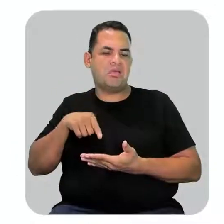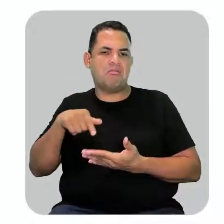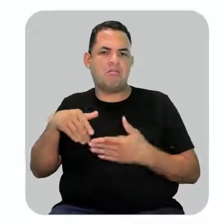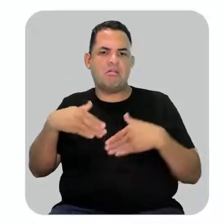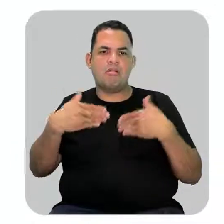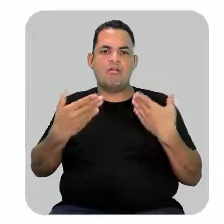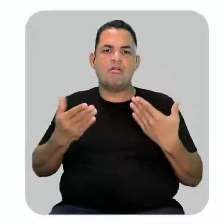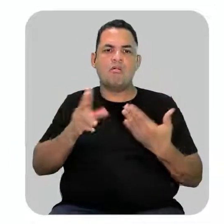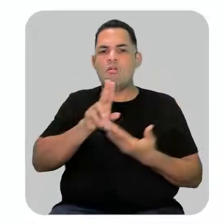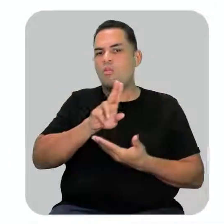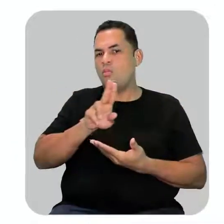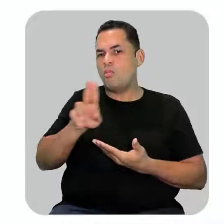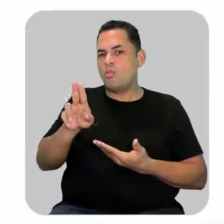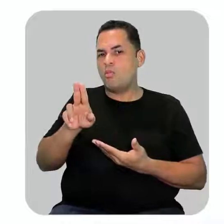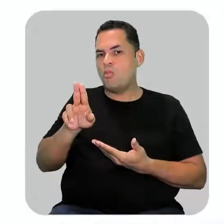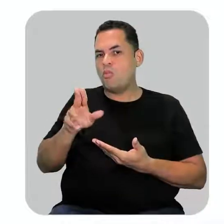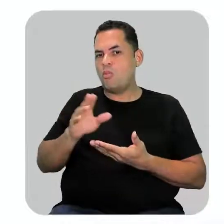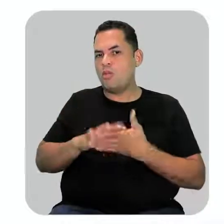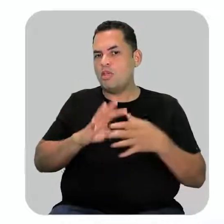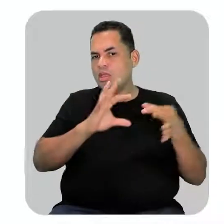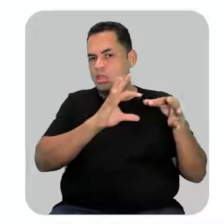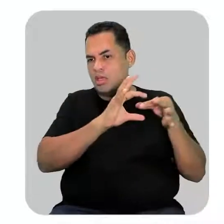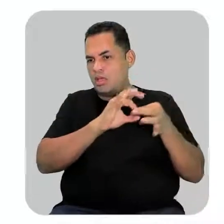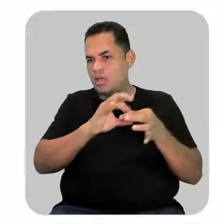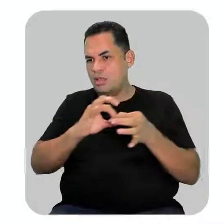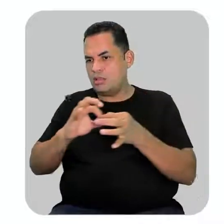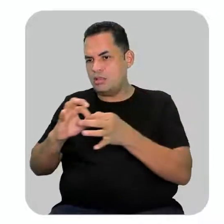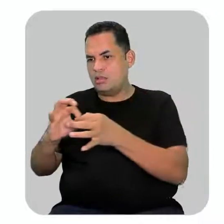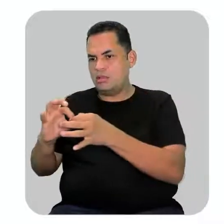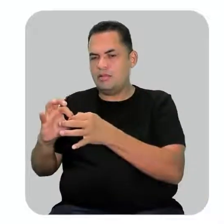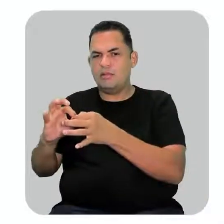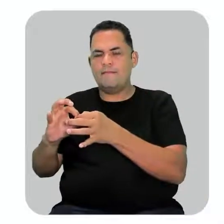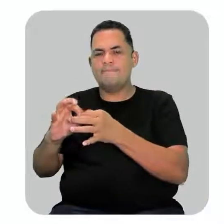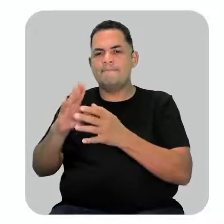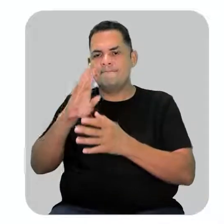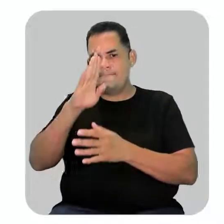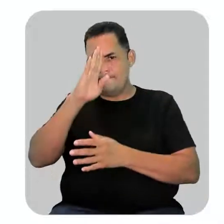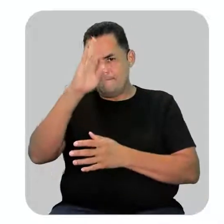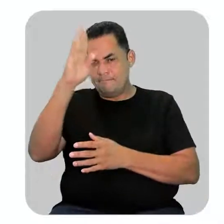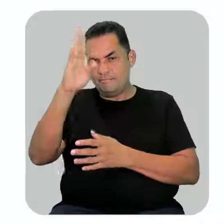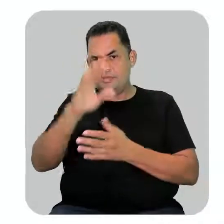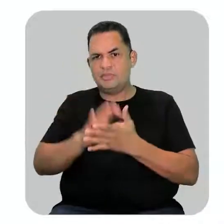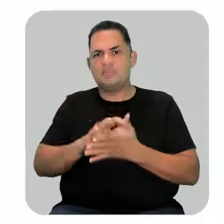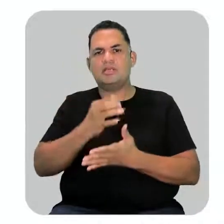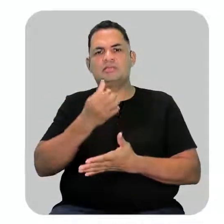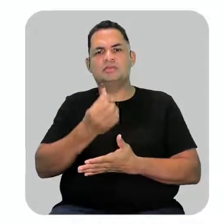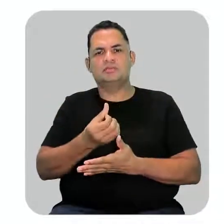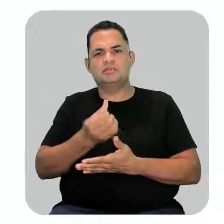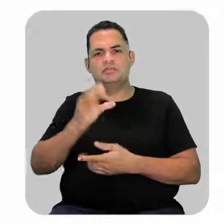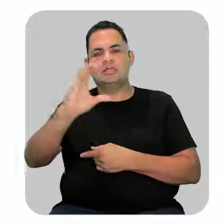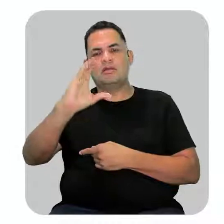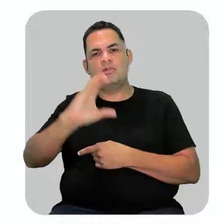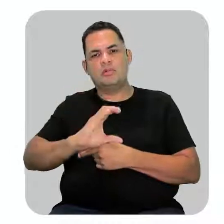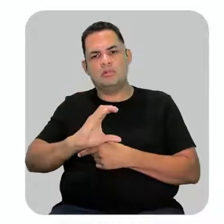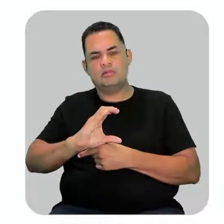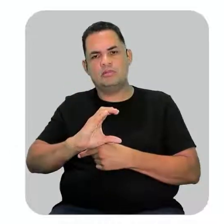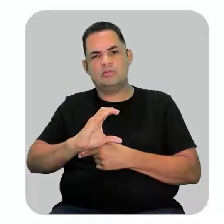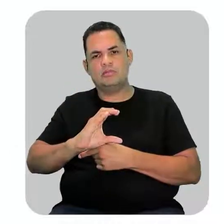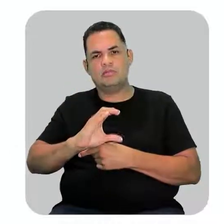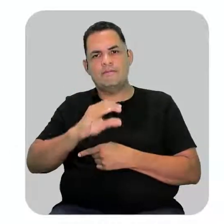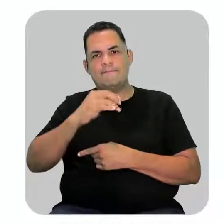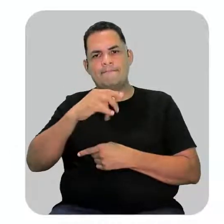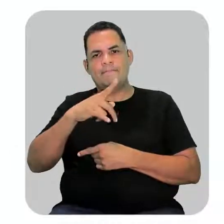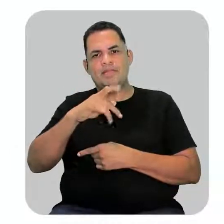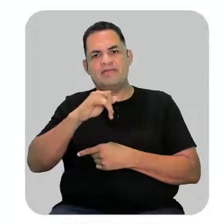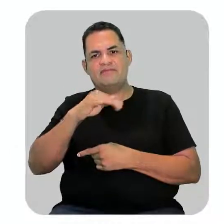agora eu vou para o nome da cadeia principal. Aí eu venho, são 6 carbonos, prefixo para